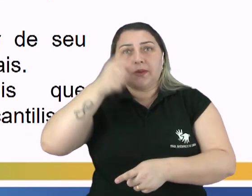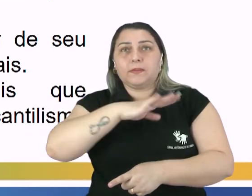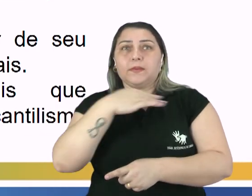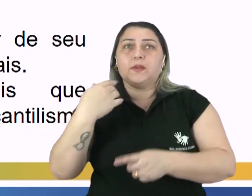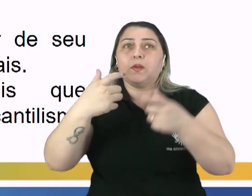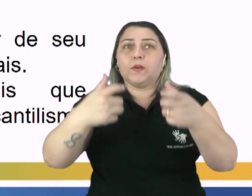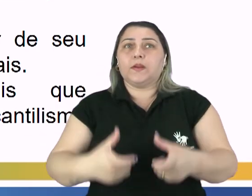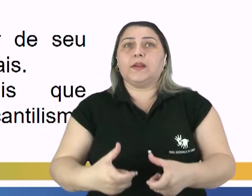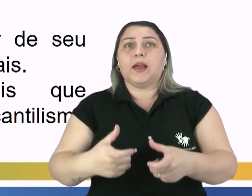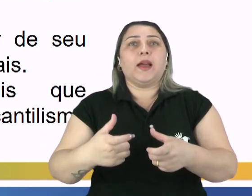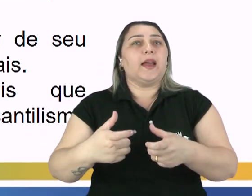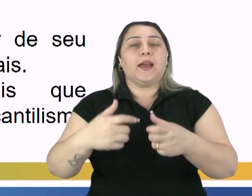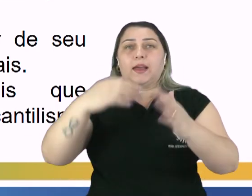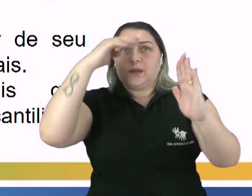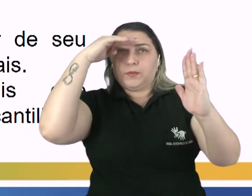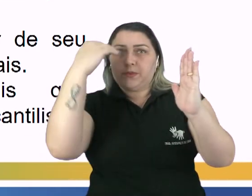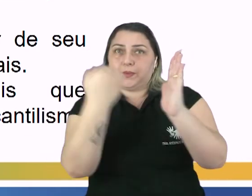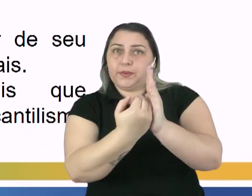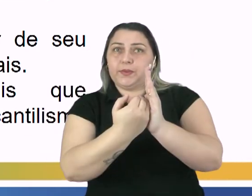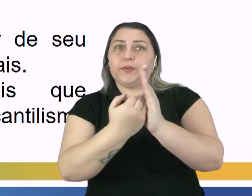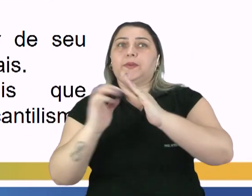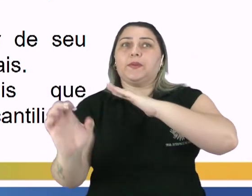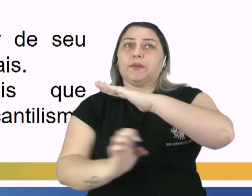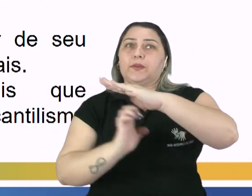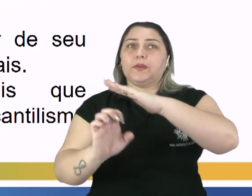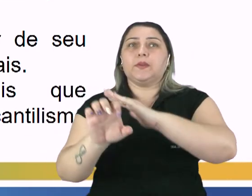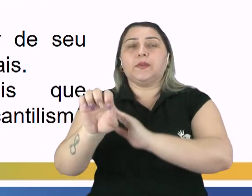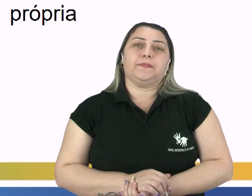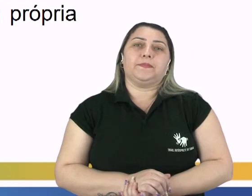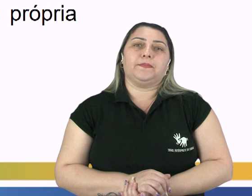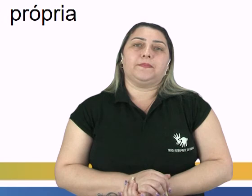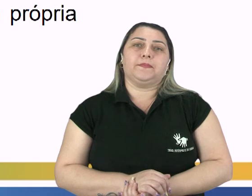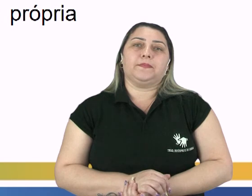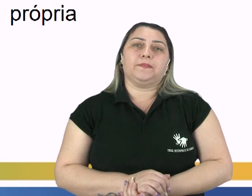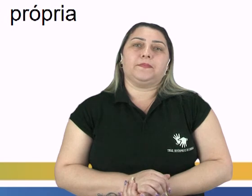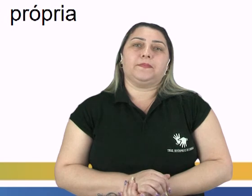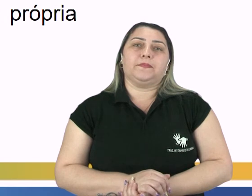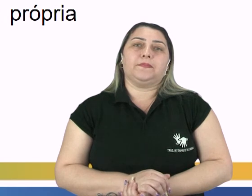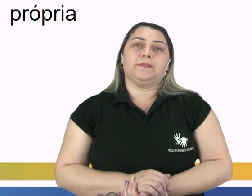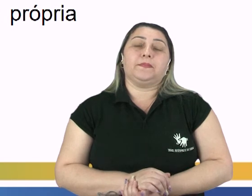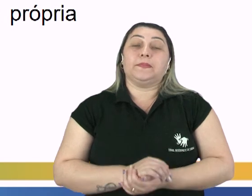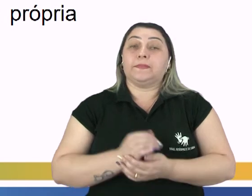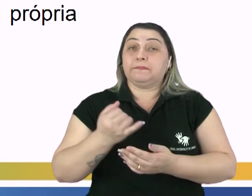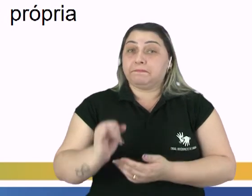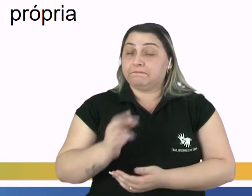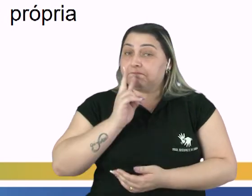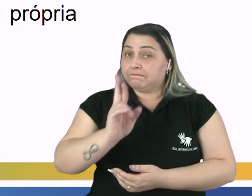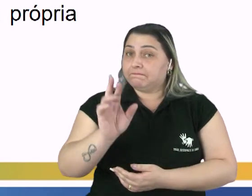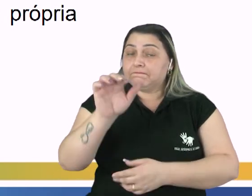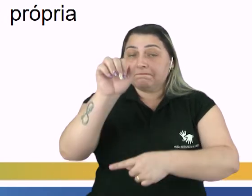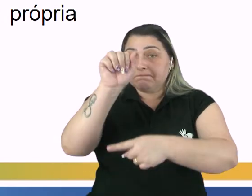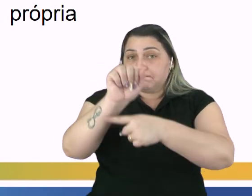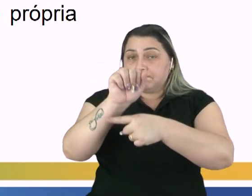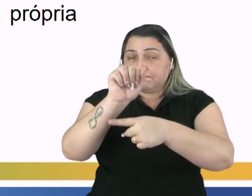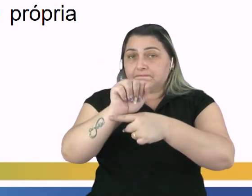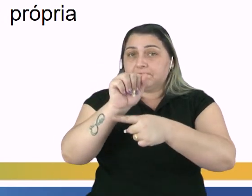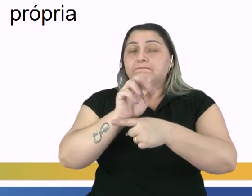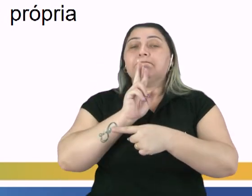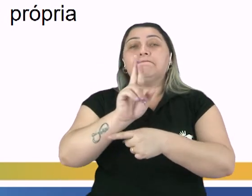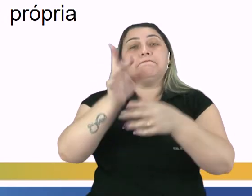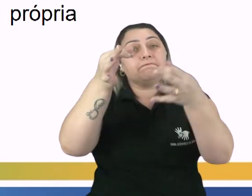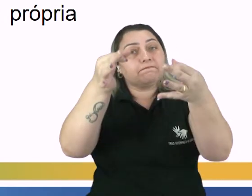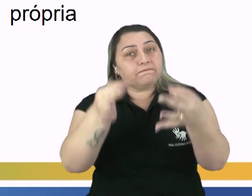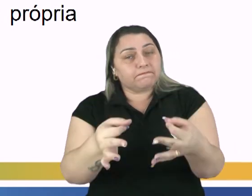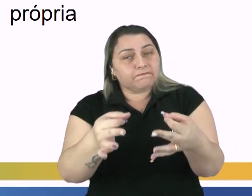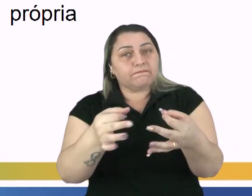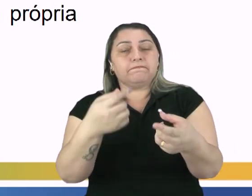que desobedeciam os princípios do mercantilismo seixentista? Se você respondeu letra A, é a resposta